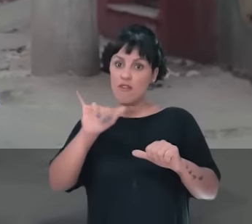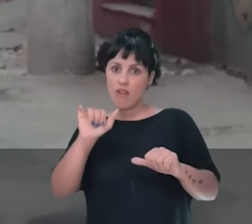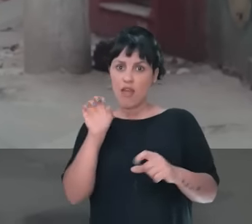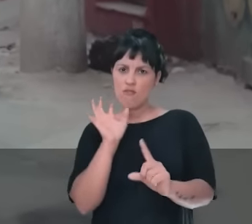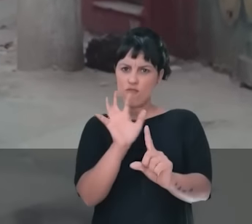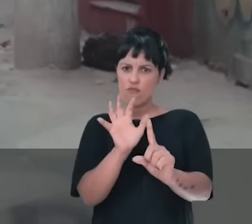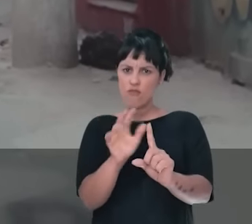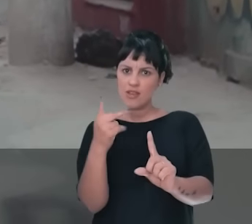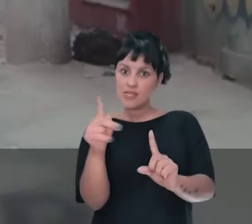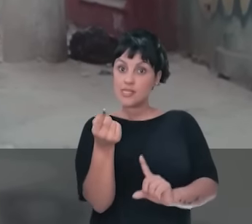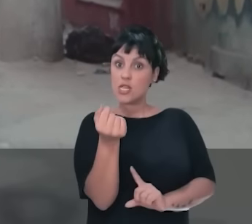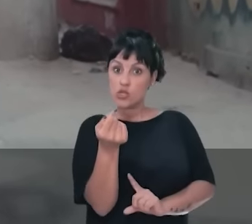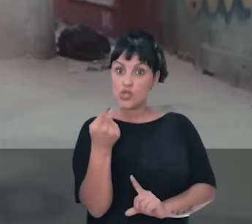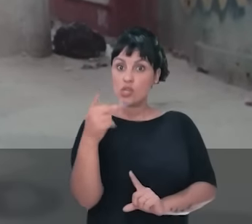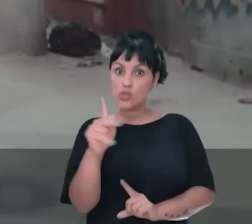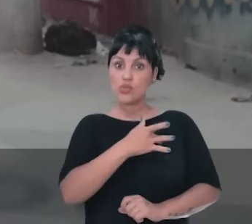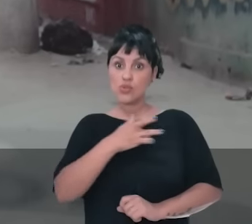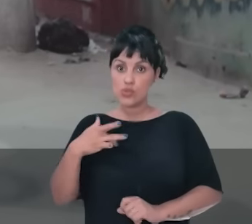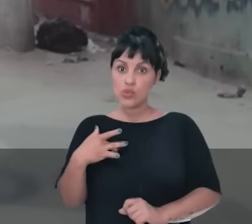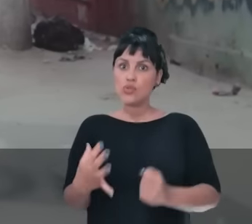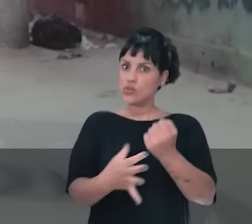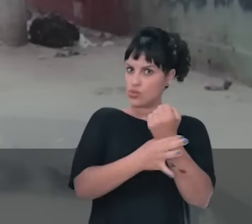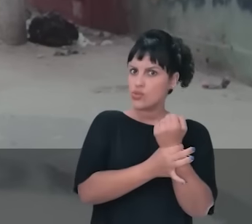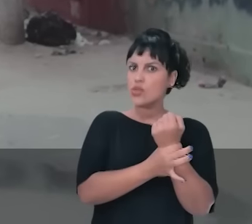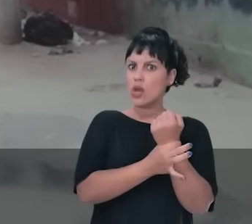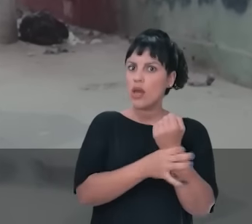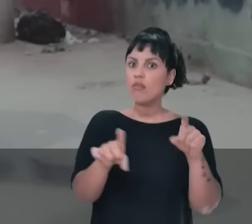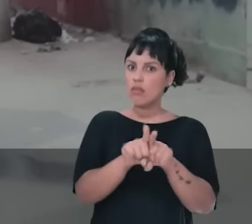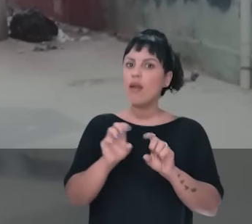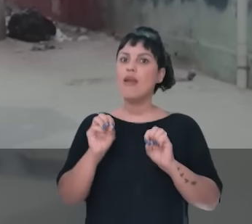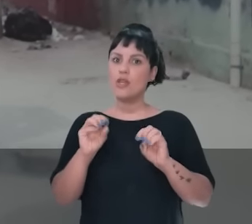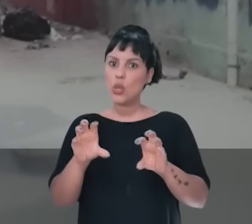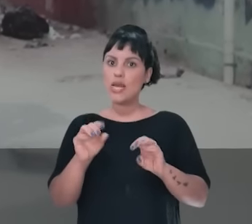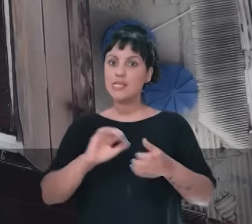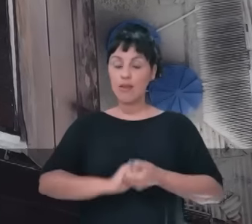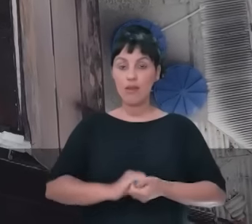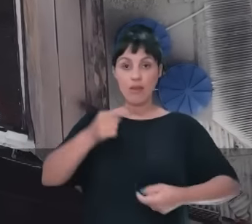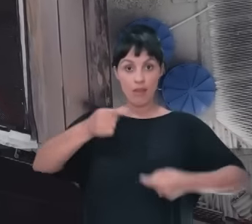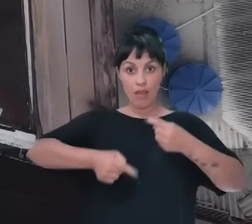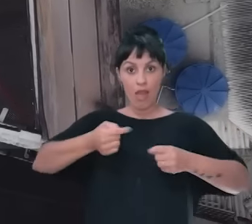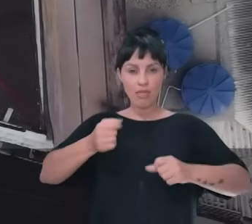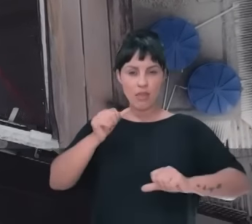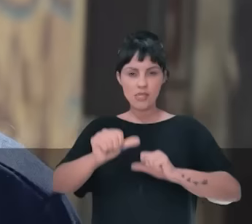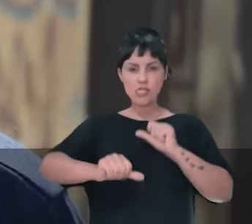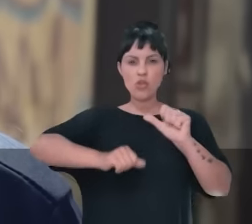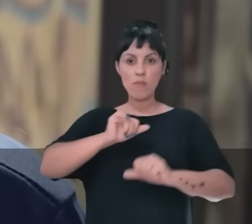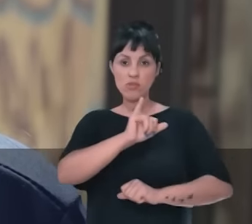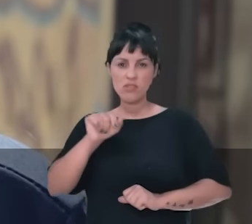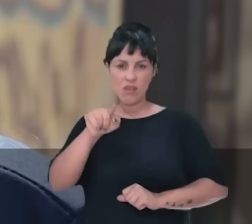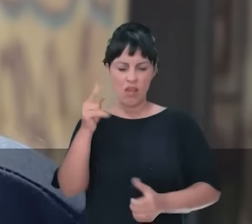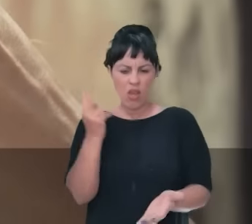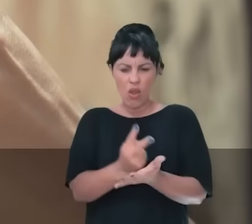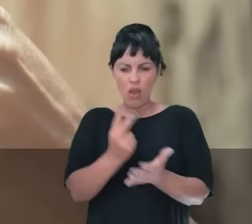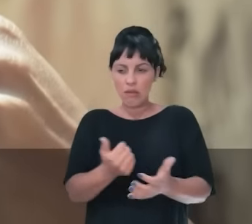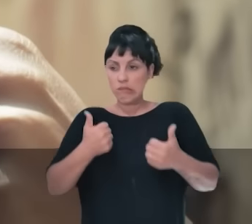vão impactar o seu bolso, a sua saúde, a sua segurança e a sua educação. A política transforma. E se você